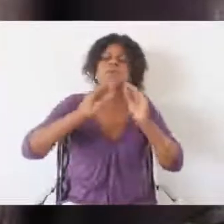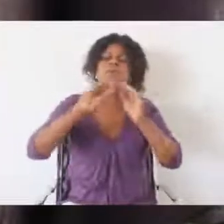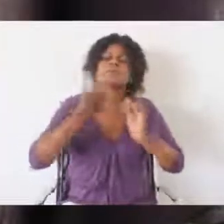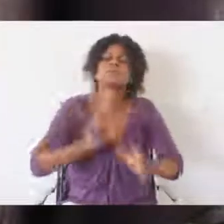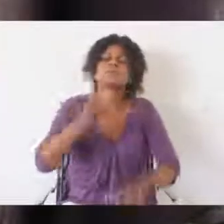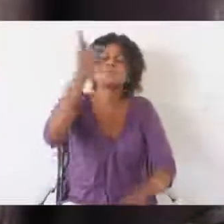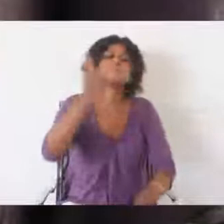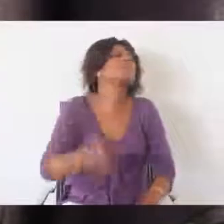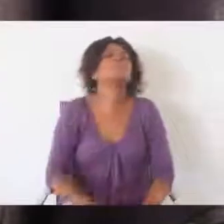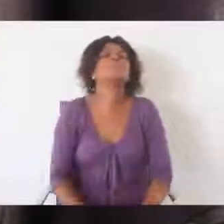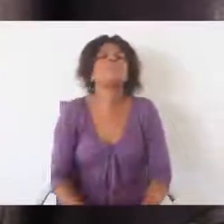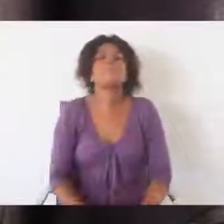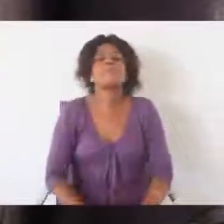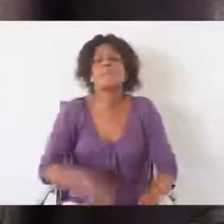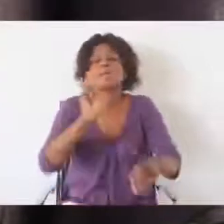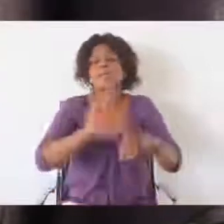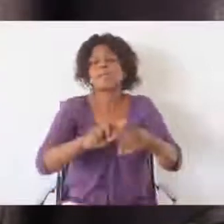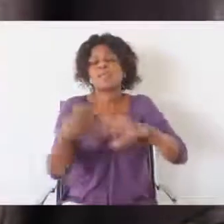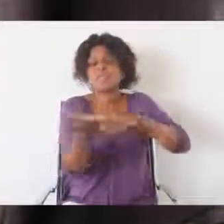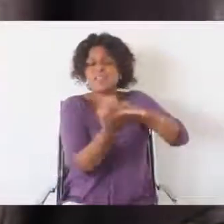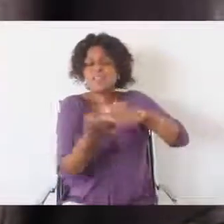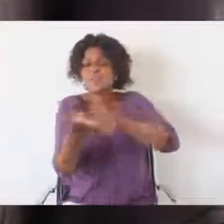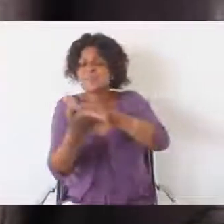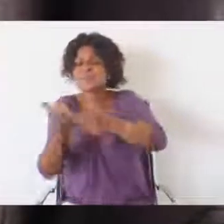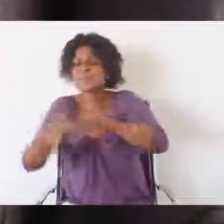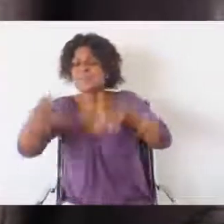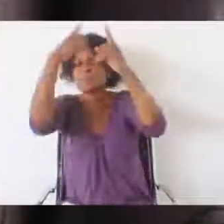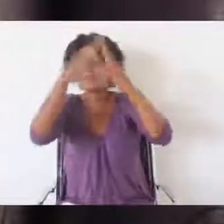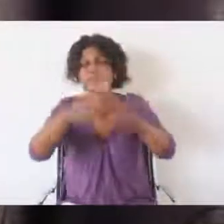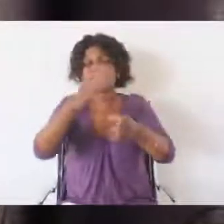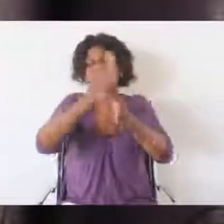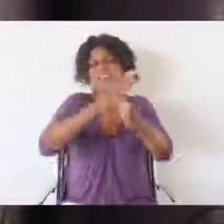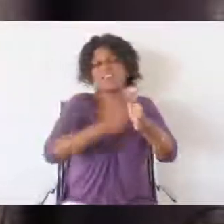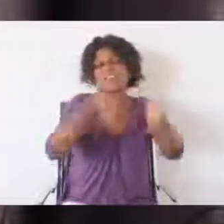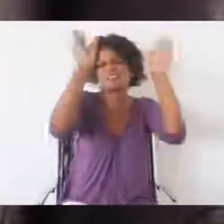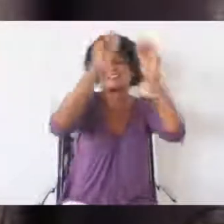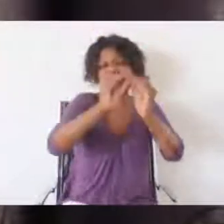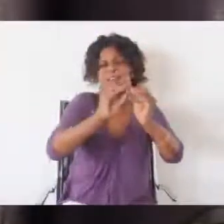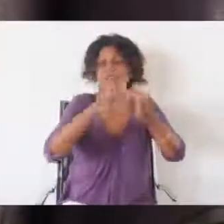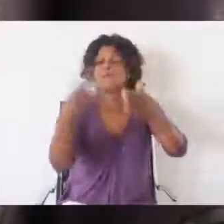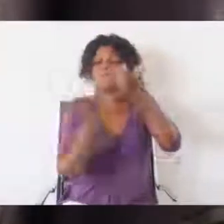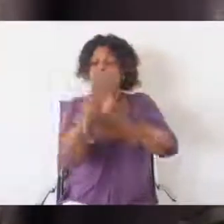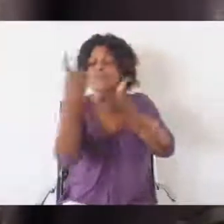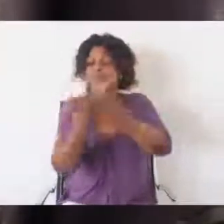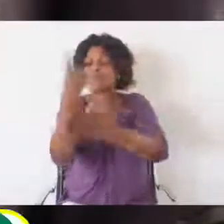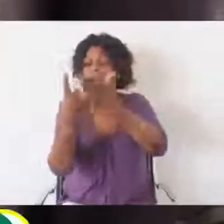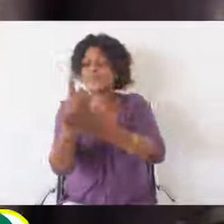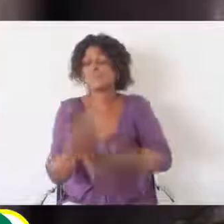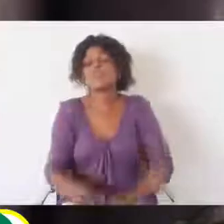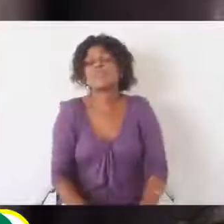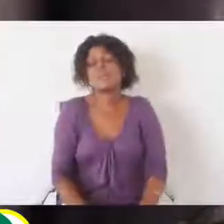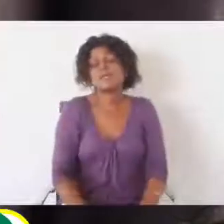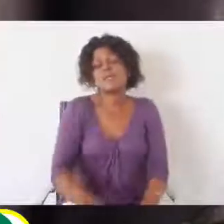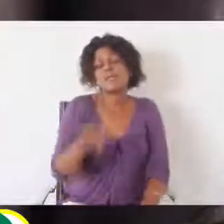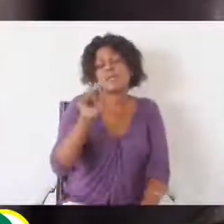diversas plataformas foram criadas que não existiam. E essas plataformas, como foram criadas, vão